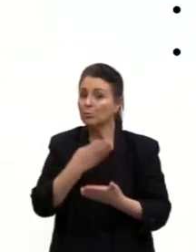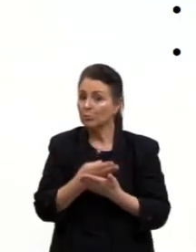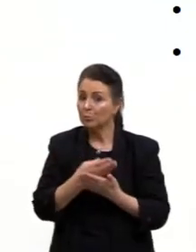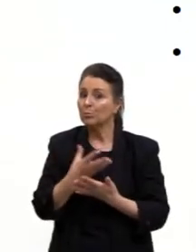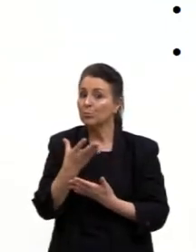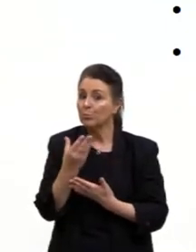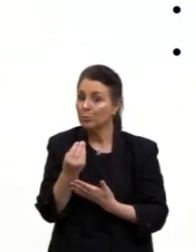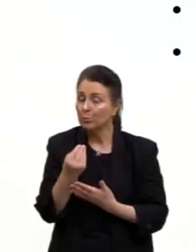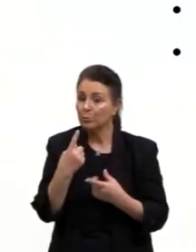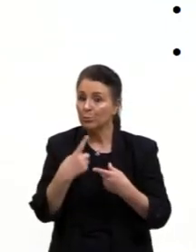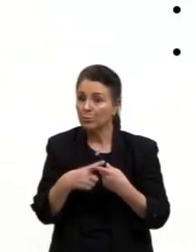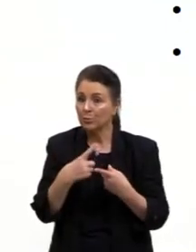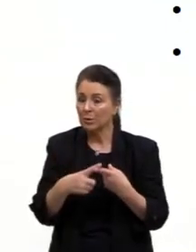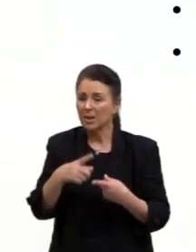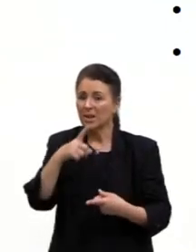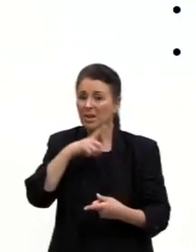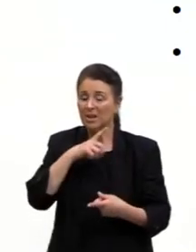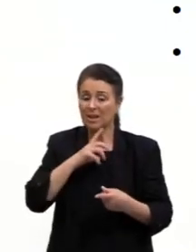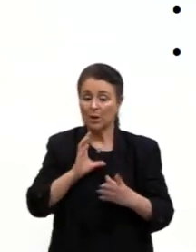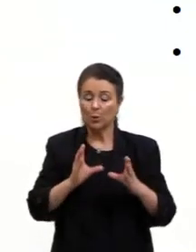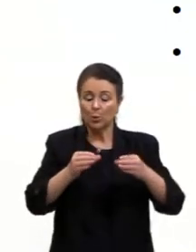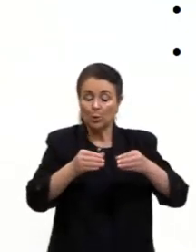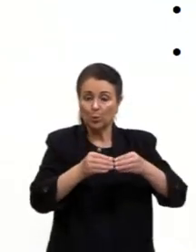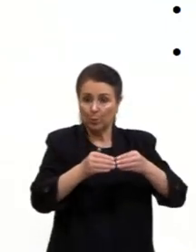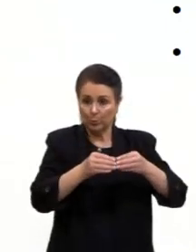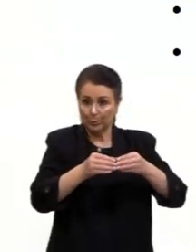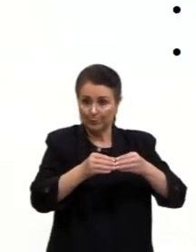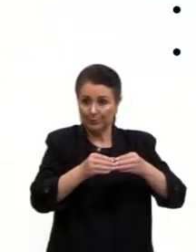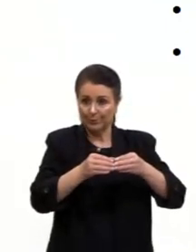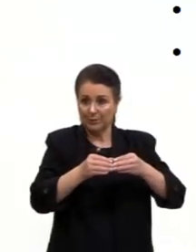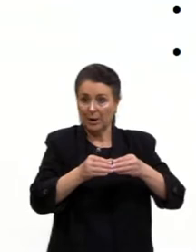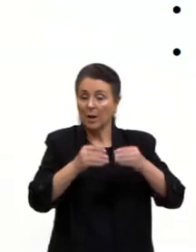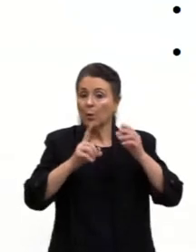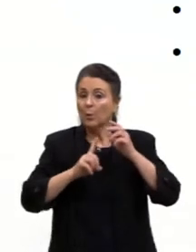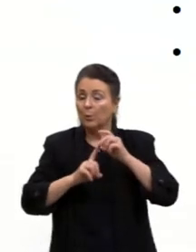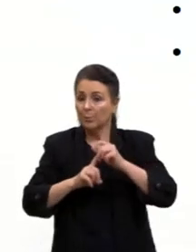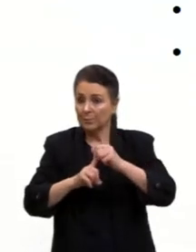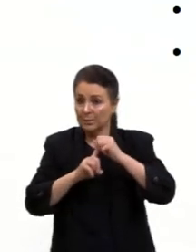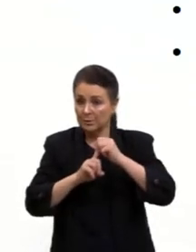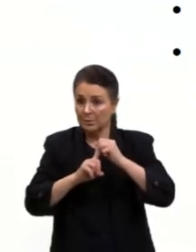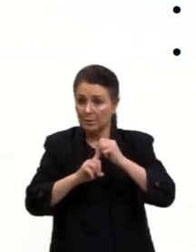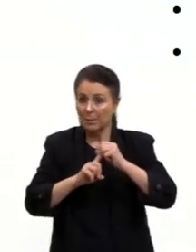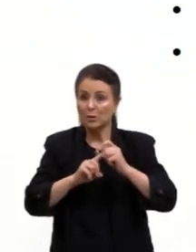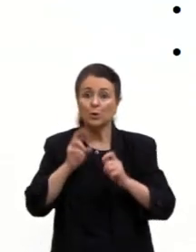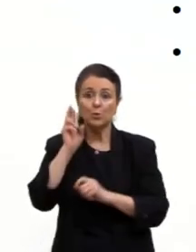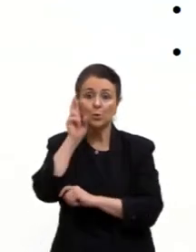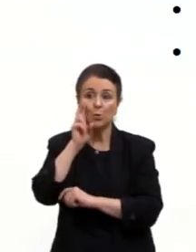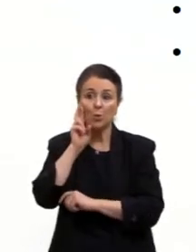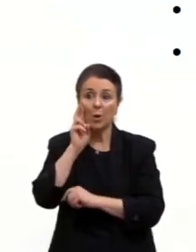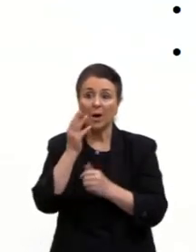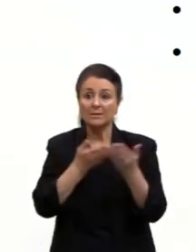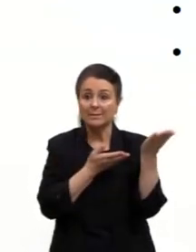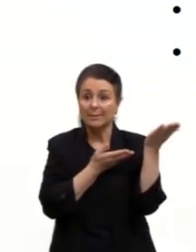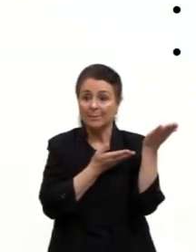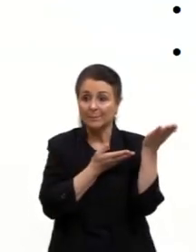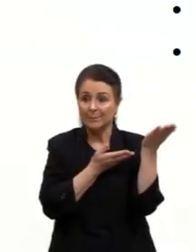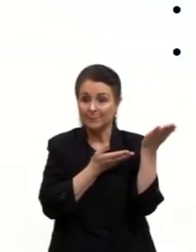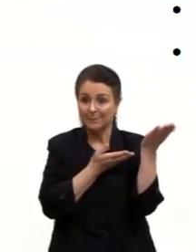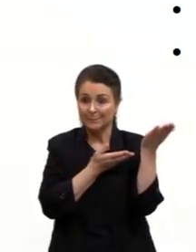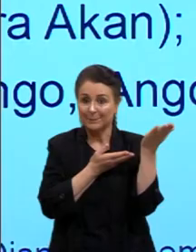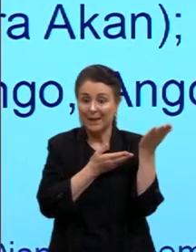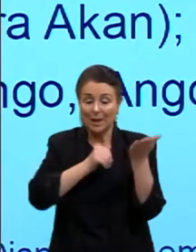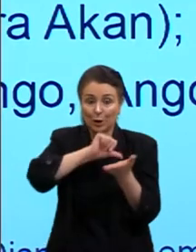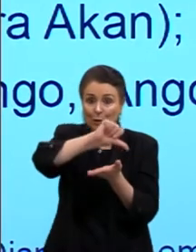porque assim, tem esse grupo que está aqui, principalmente nessa área rosa. E aqui nesse próprio